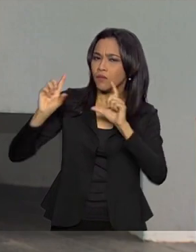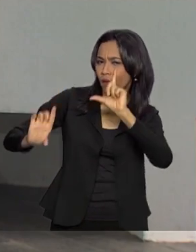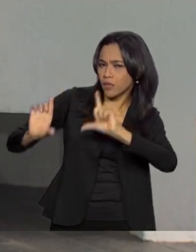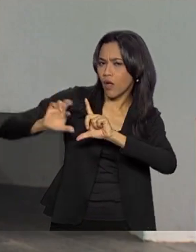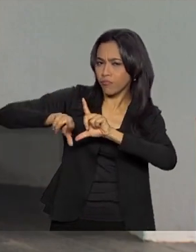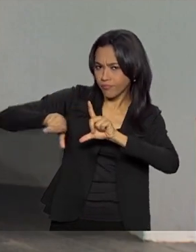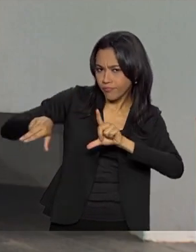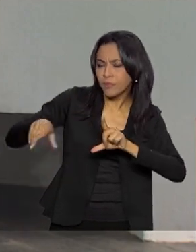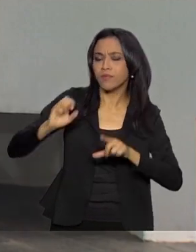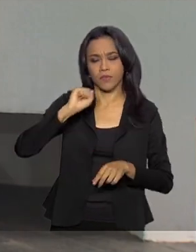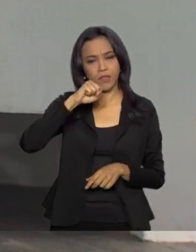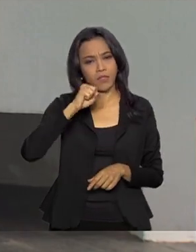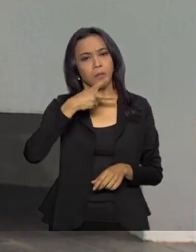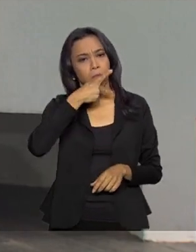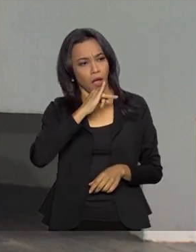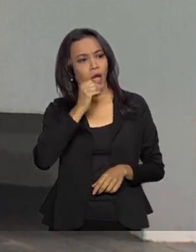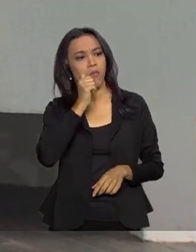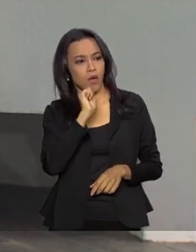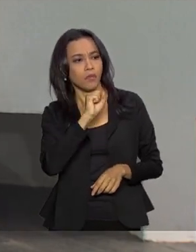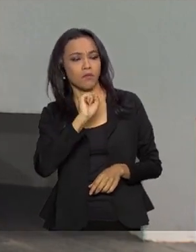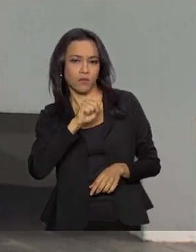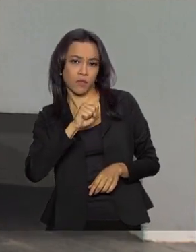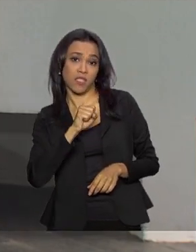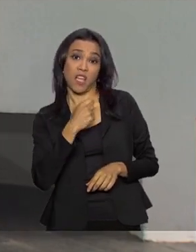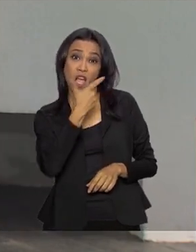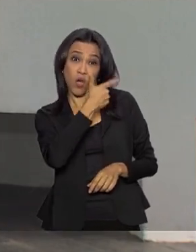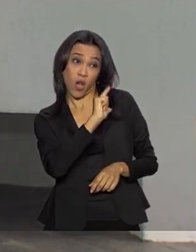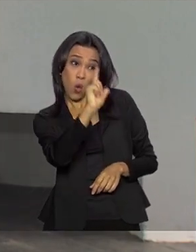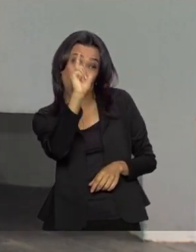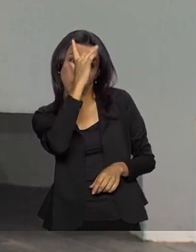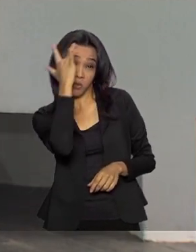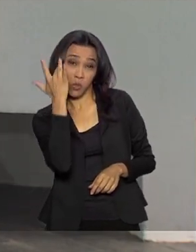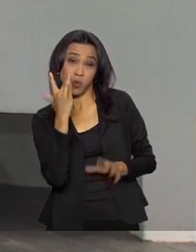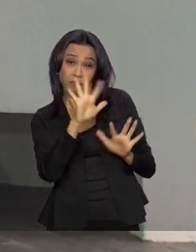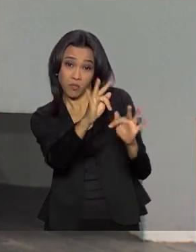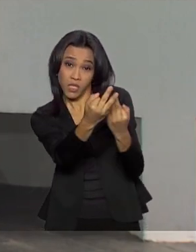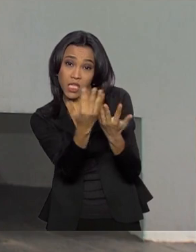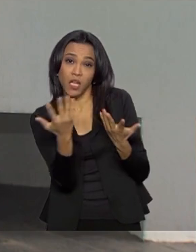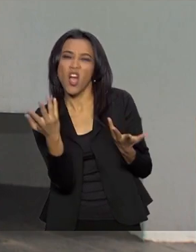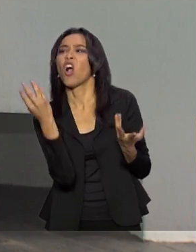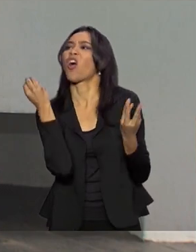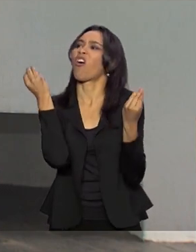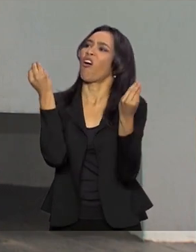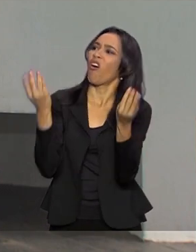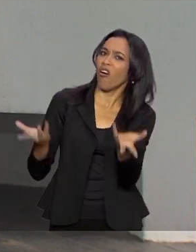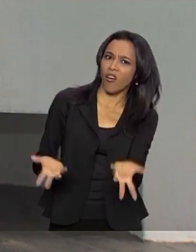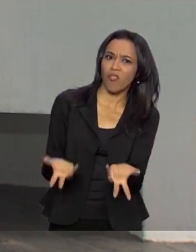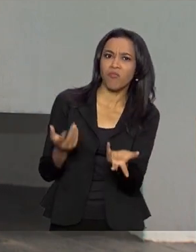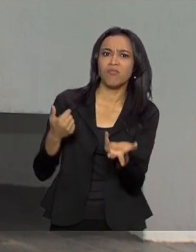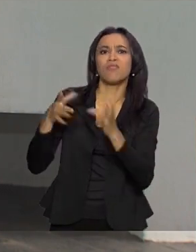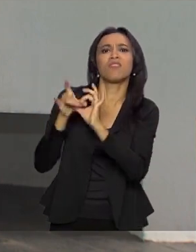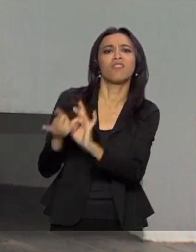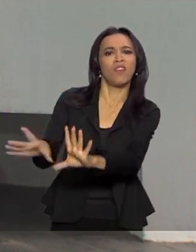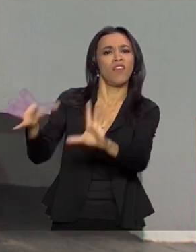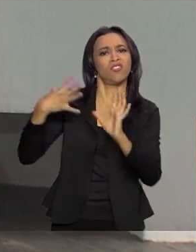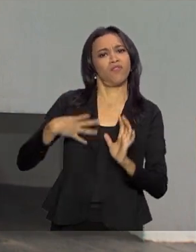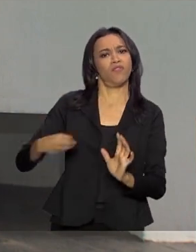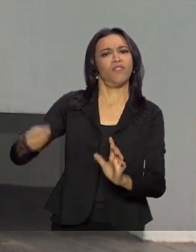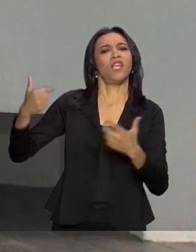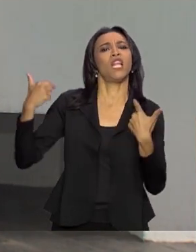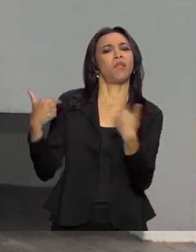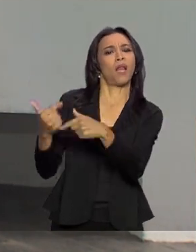Pai, mãe, agora o resto da família, né? Mais longe. Como que a Carmen deixa a filha dela trabalhar?